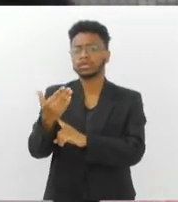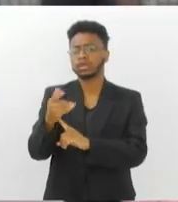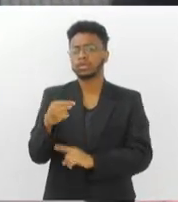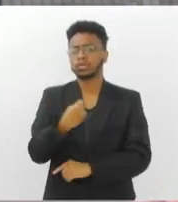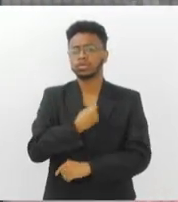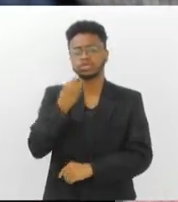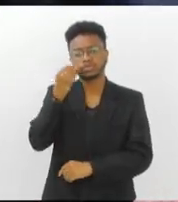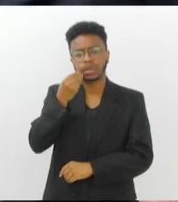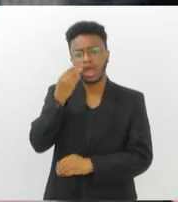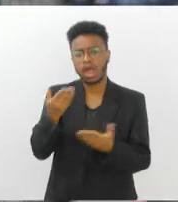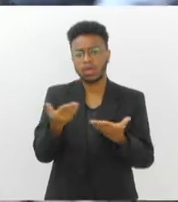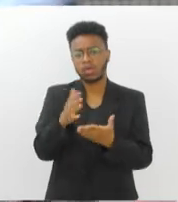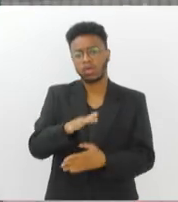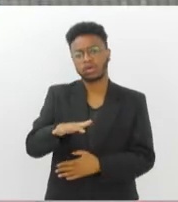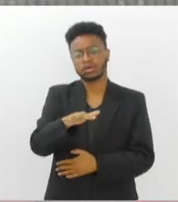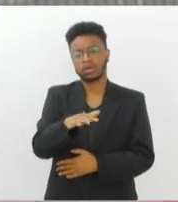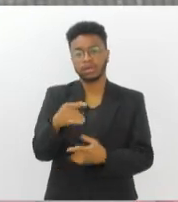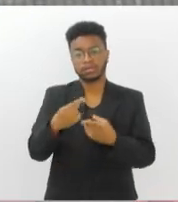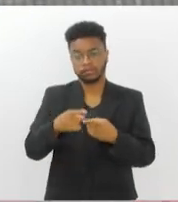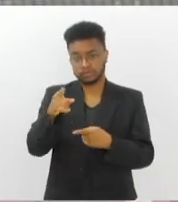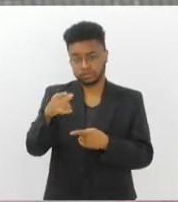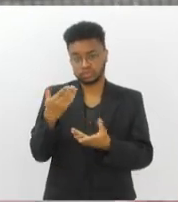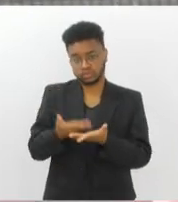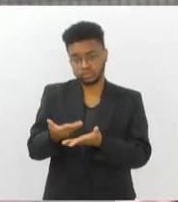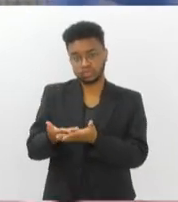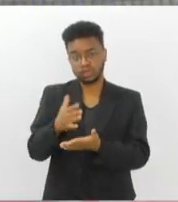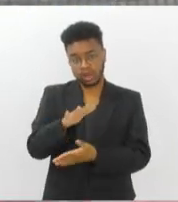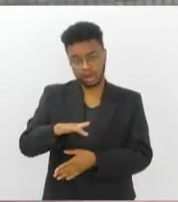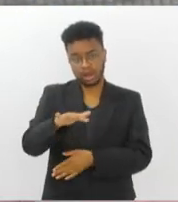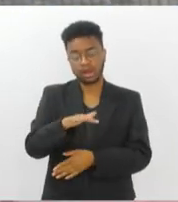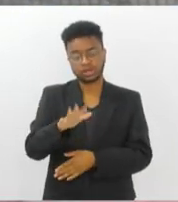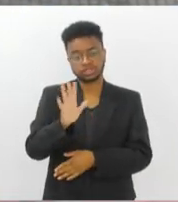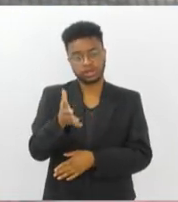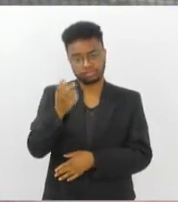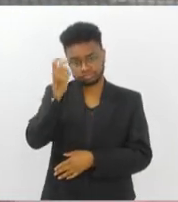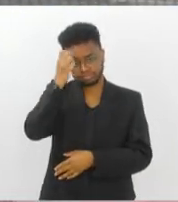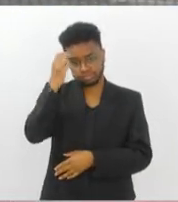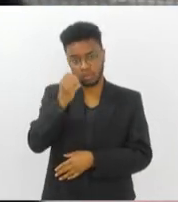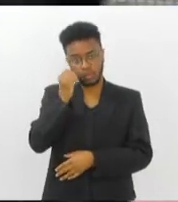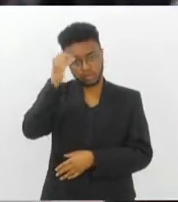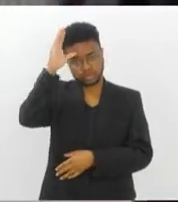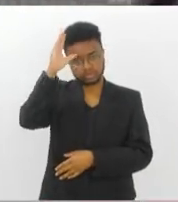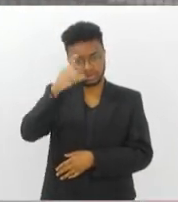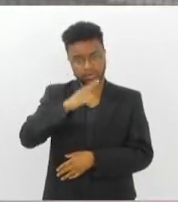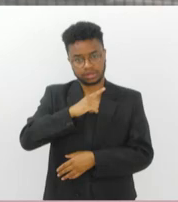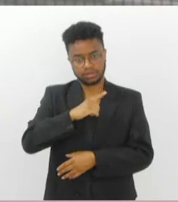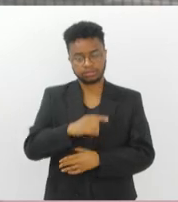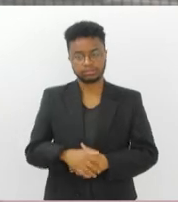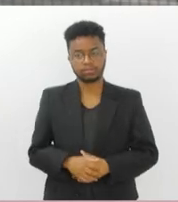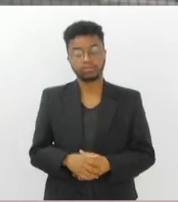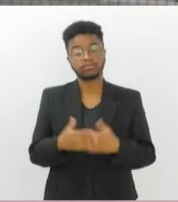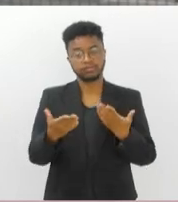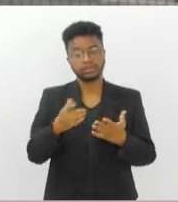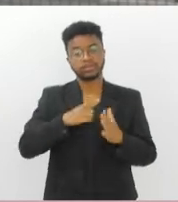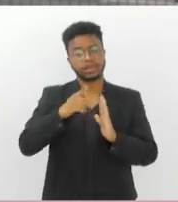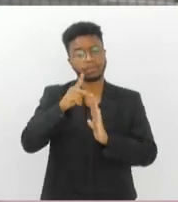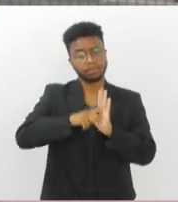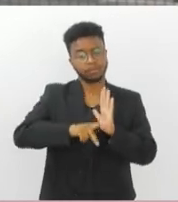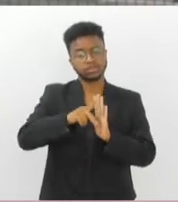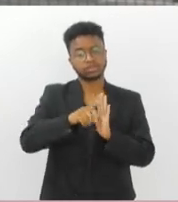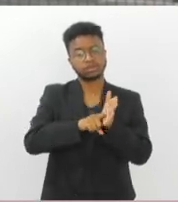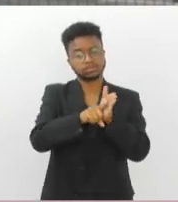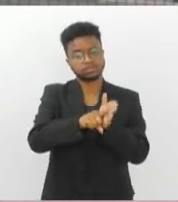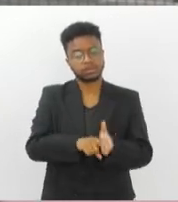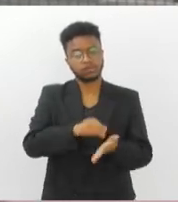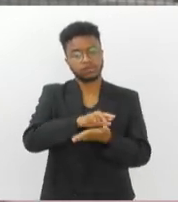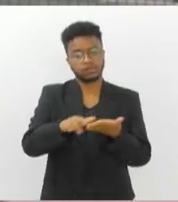nessa área? Você que é da área, expert na matéria. Bom, a gente tem muito projeto de pesquisa sendo